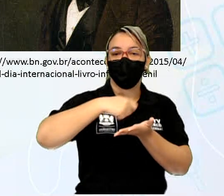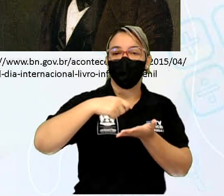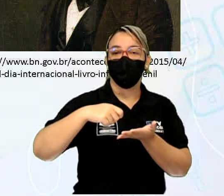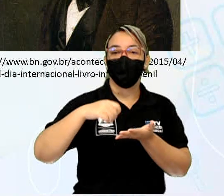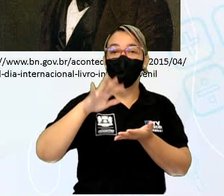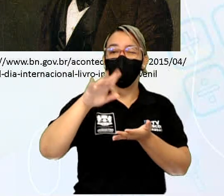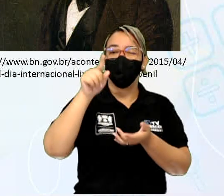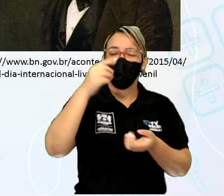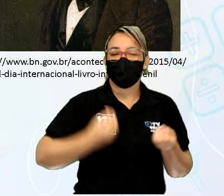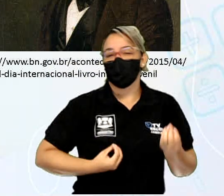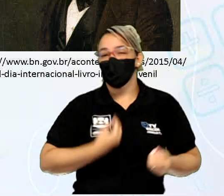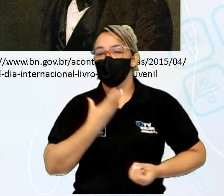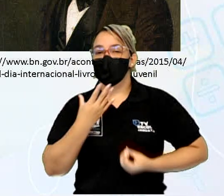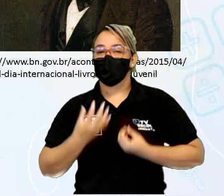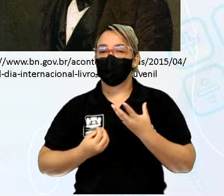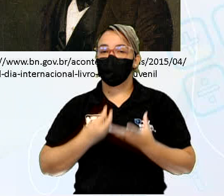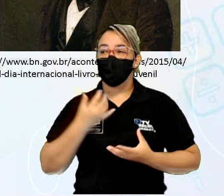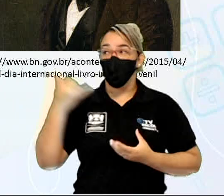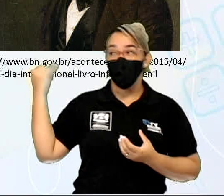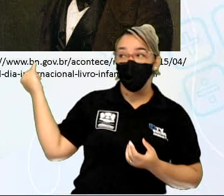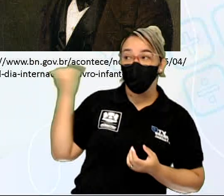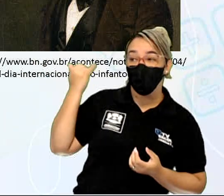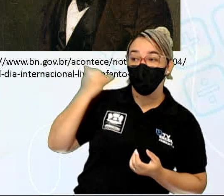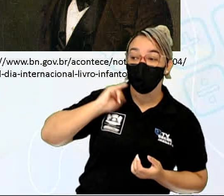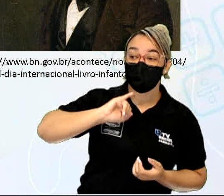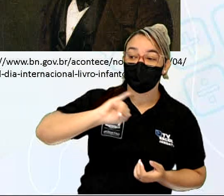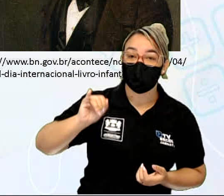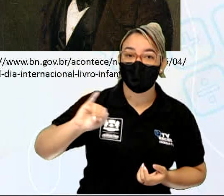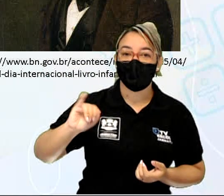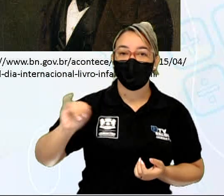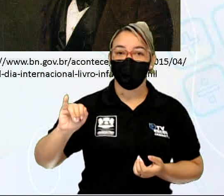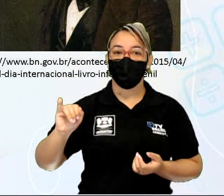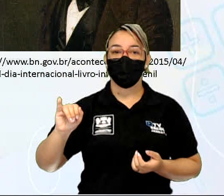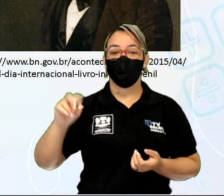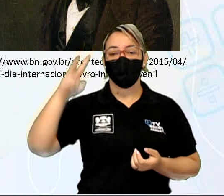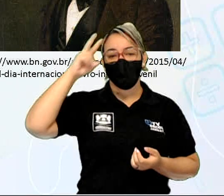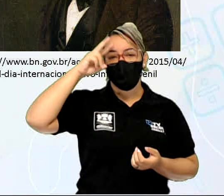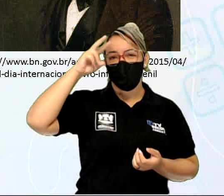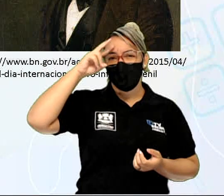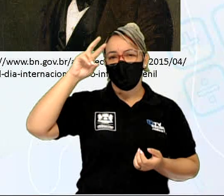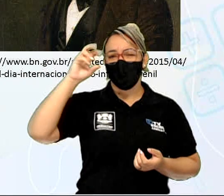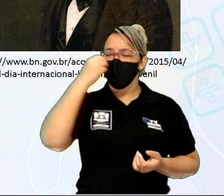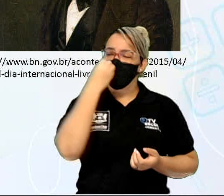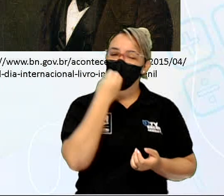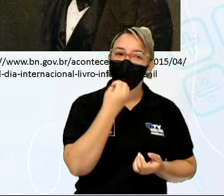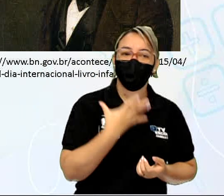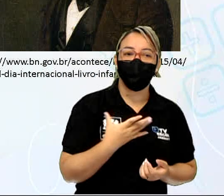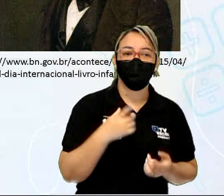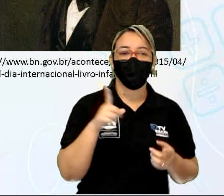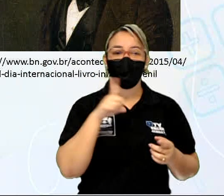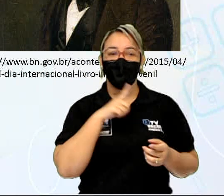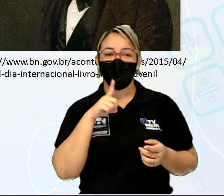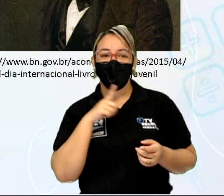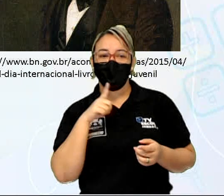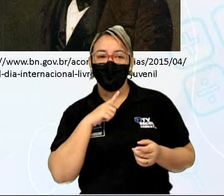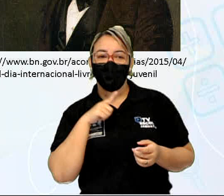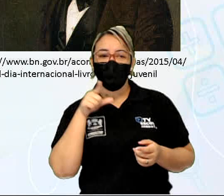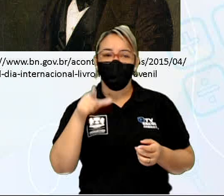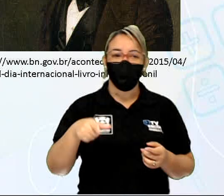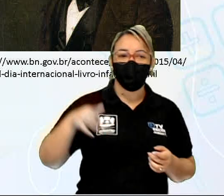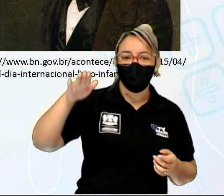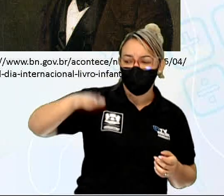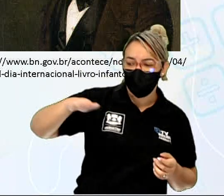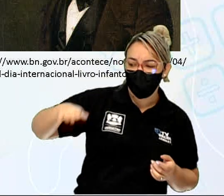inspiradas por outras histórias que ele ouvia quando criança. São histórias maravilhosas. Nós temos aí a pequena vendedora de